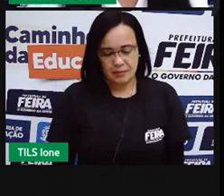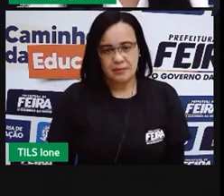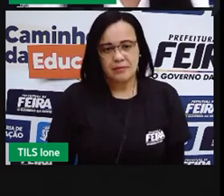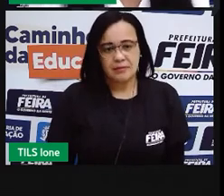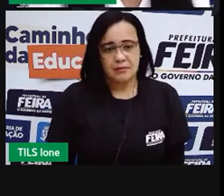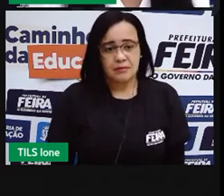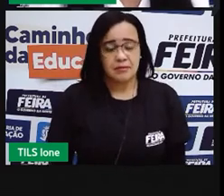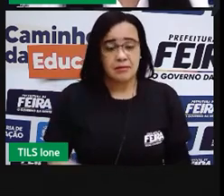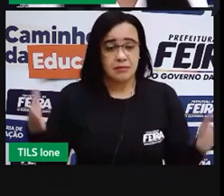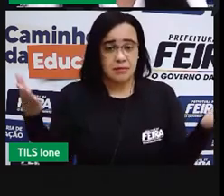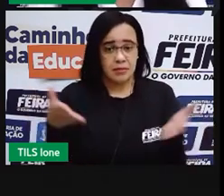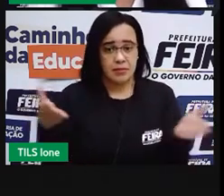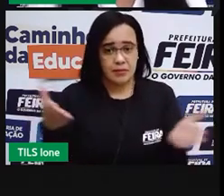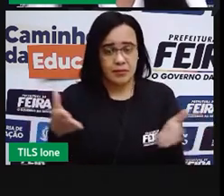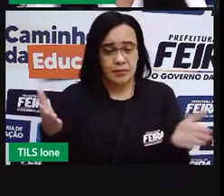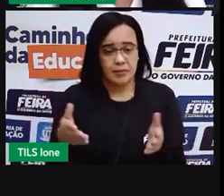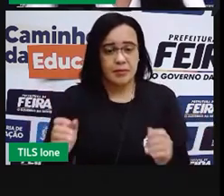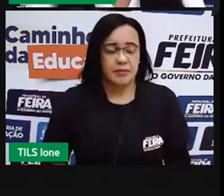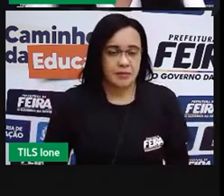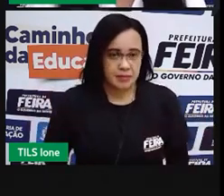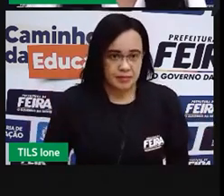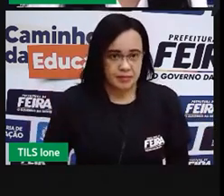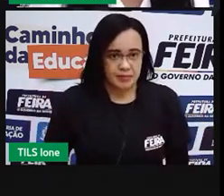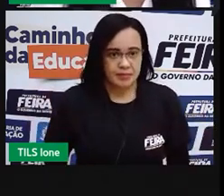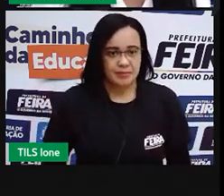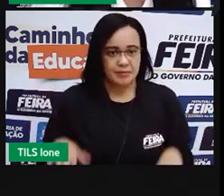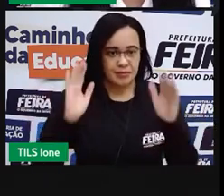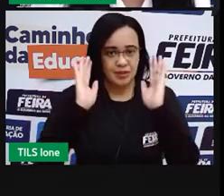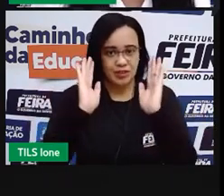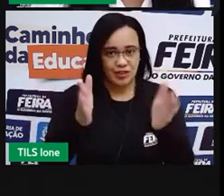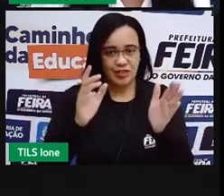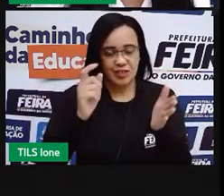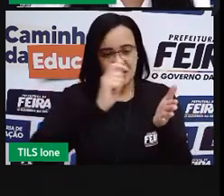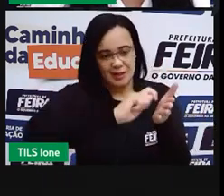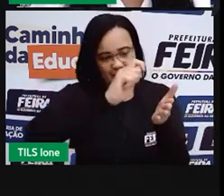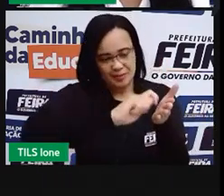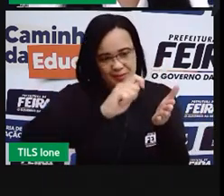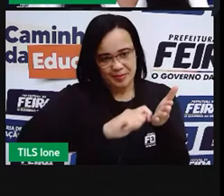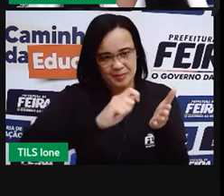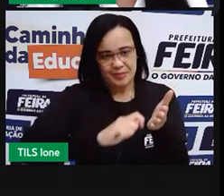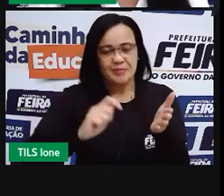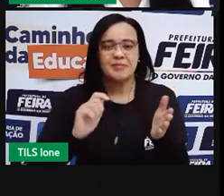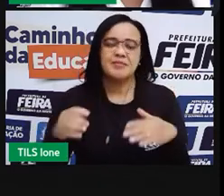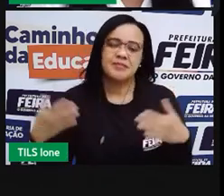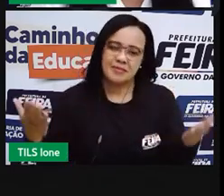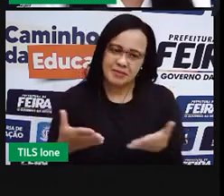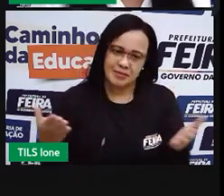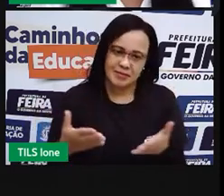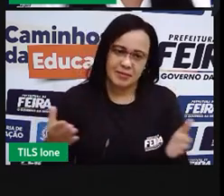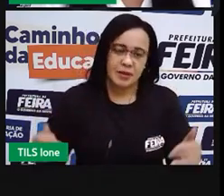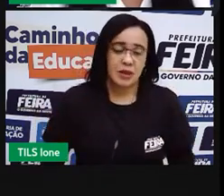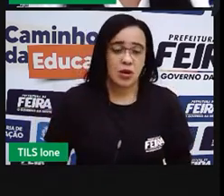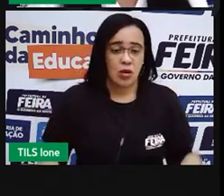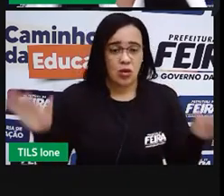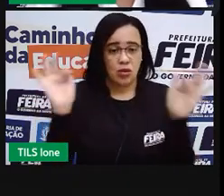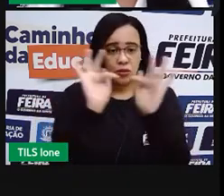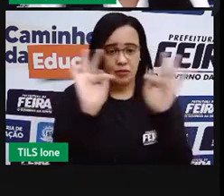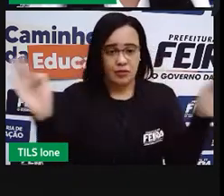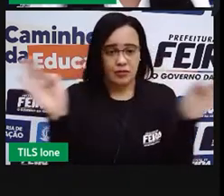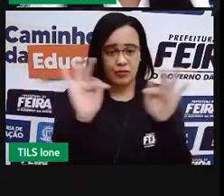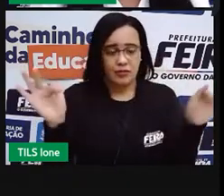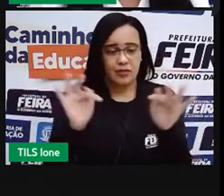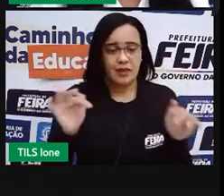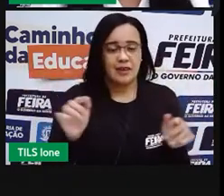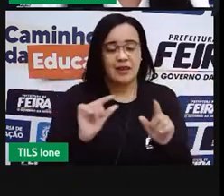Agora, Cris, que a gente já viu aí o número de desse personagem, vamos escrever uma frase para cada